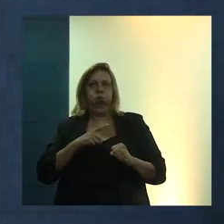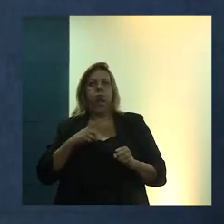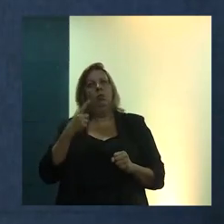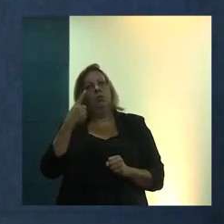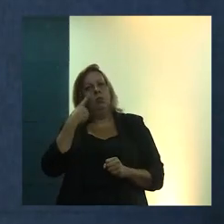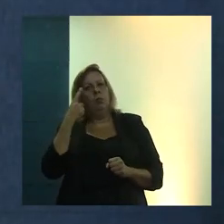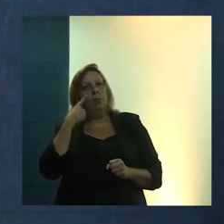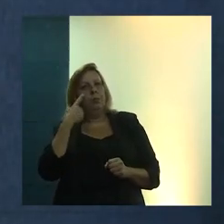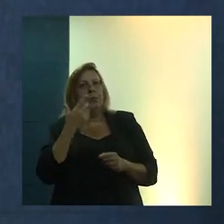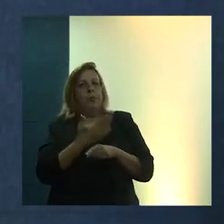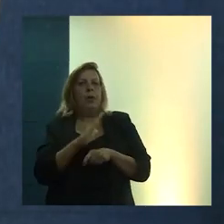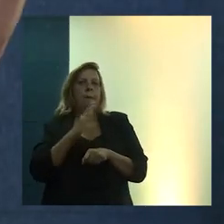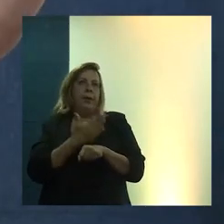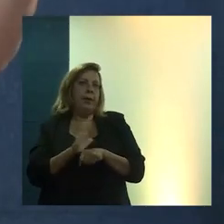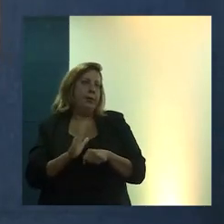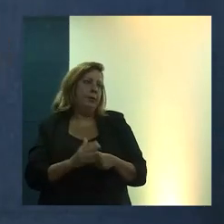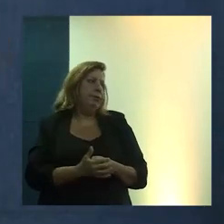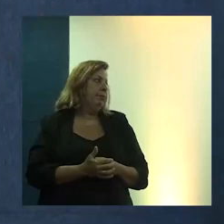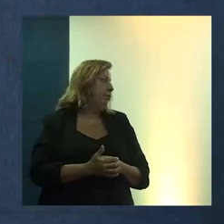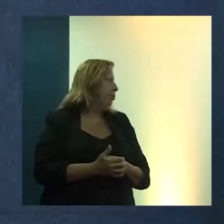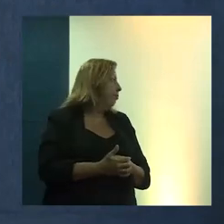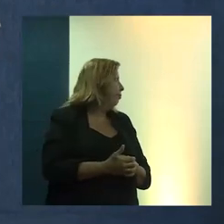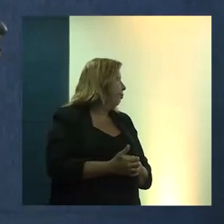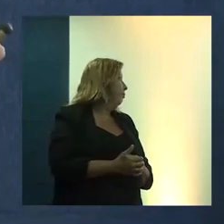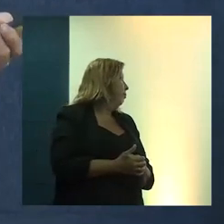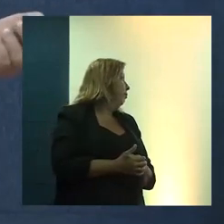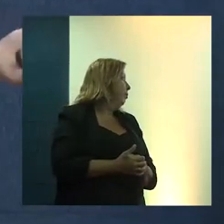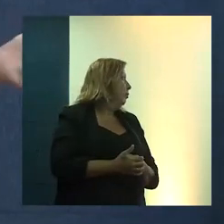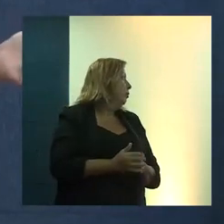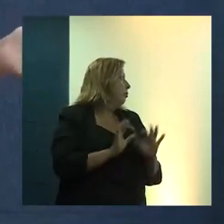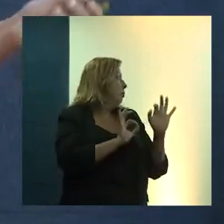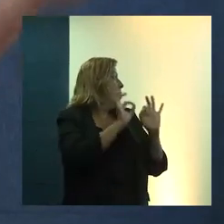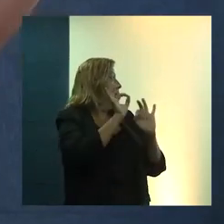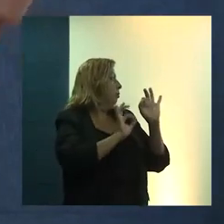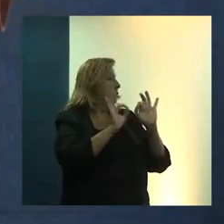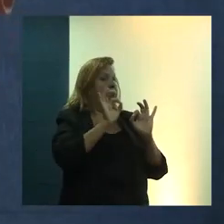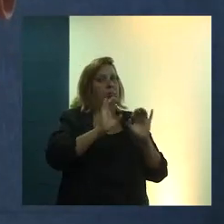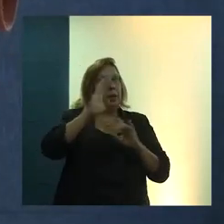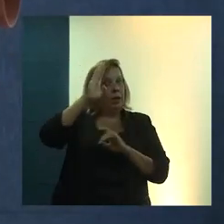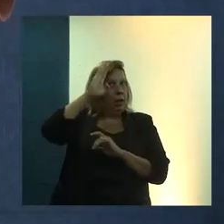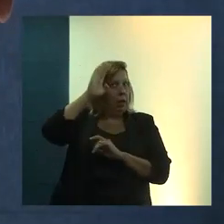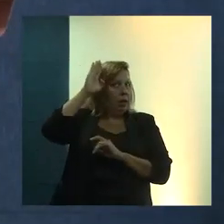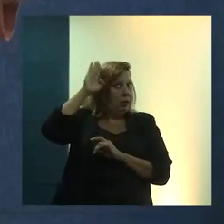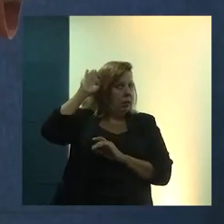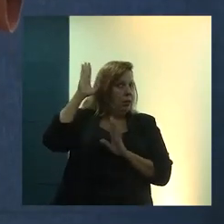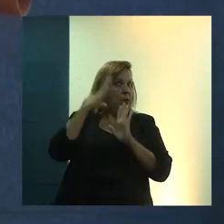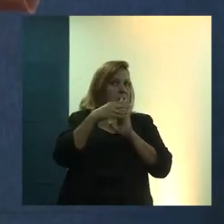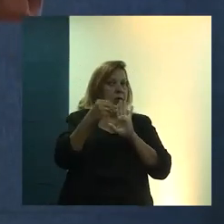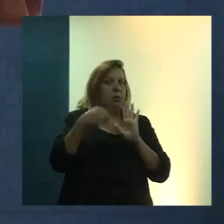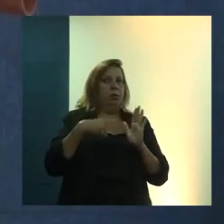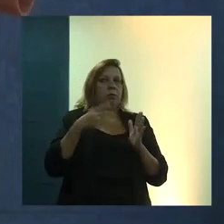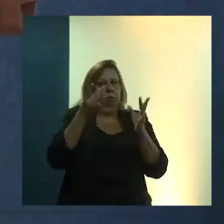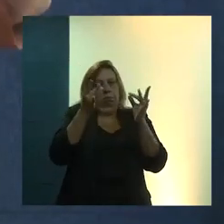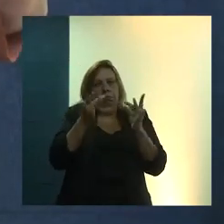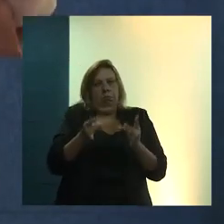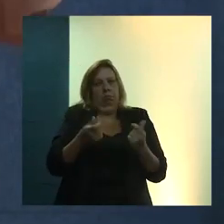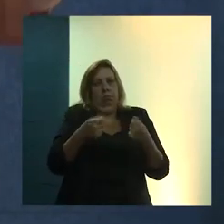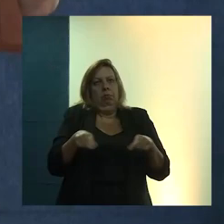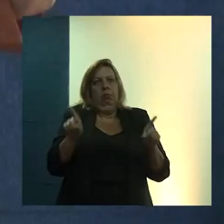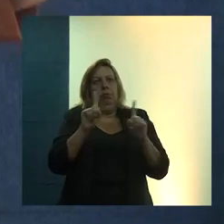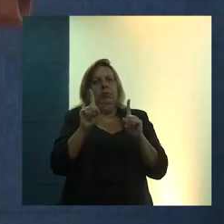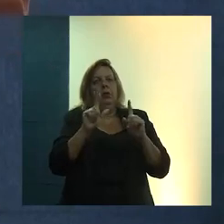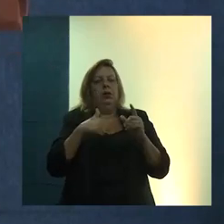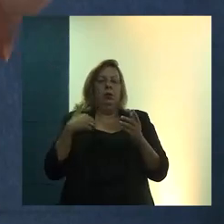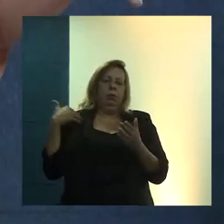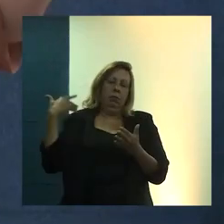do Observatório das Práticas. Esse no formato mais acadêmico, não vou entrar em detalhes. Nos últimos anos, a gente trabalha em